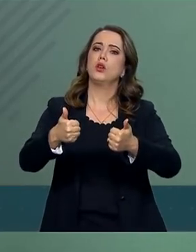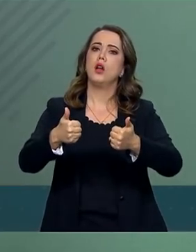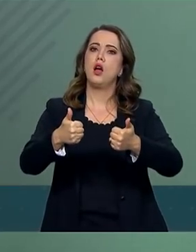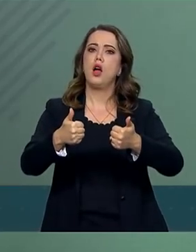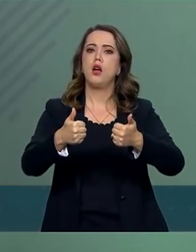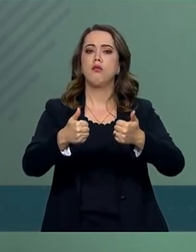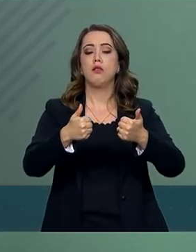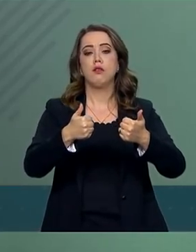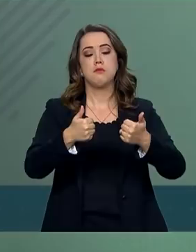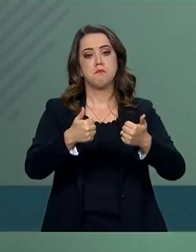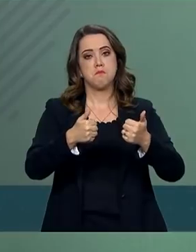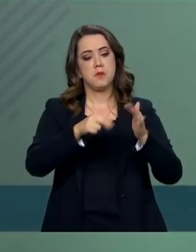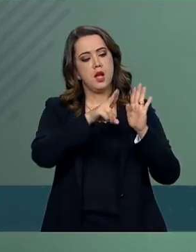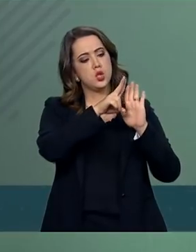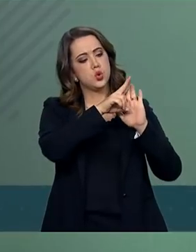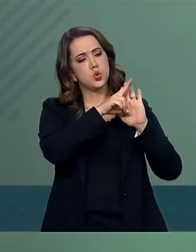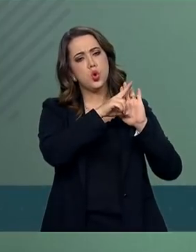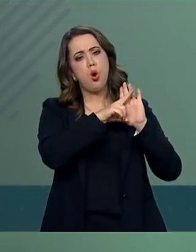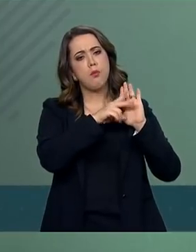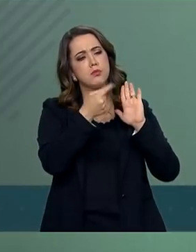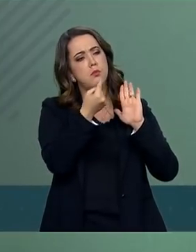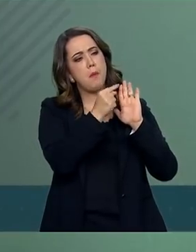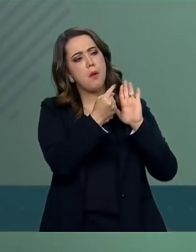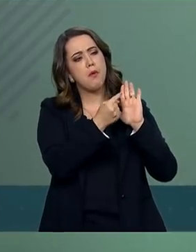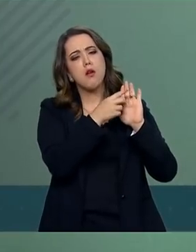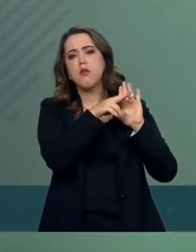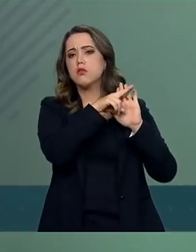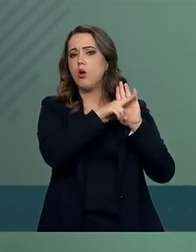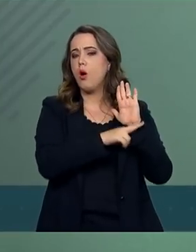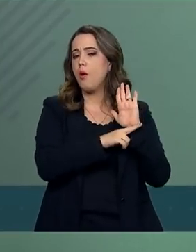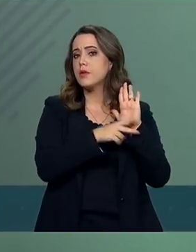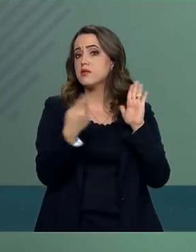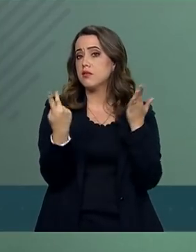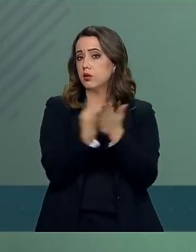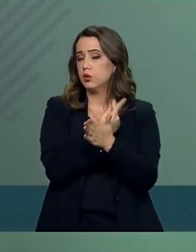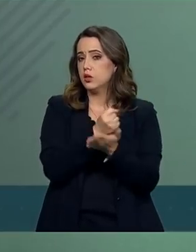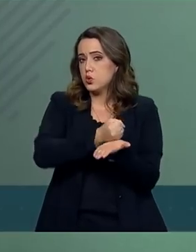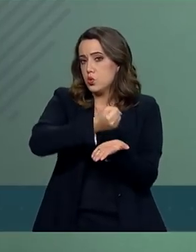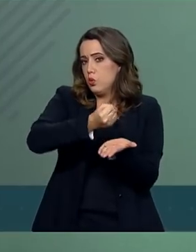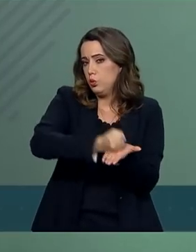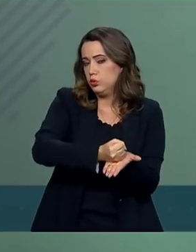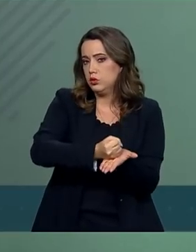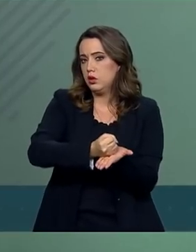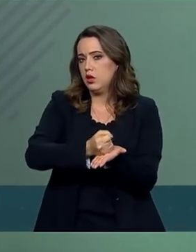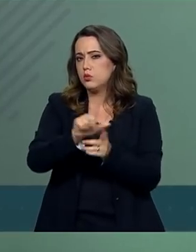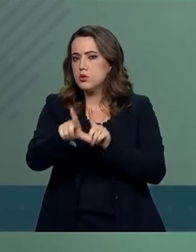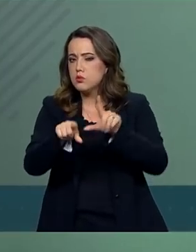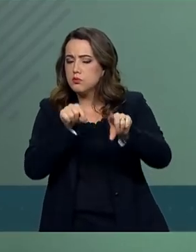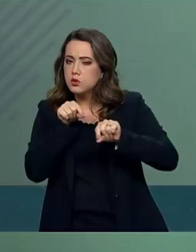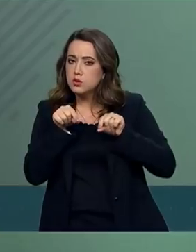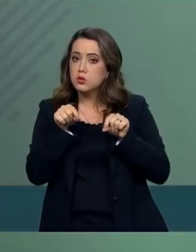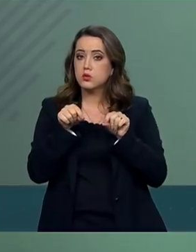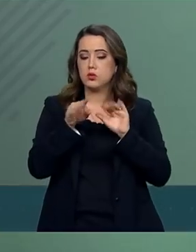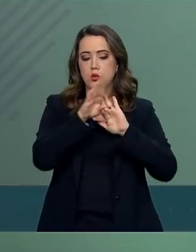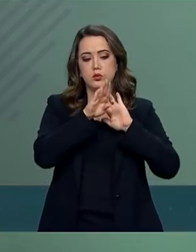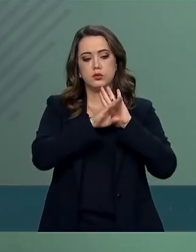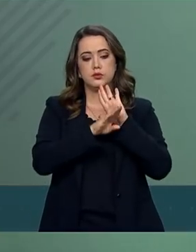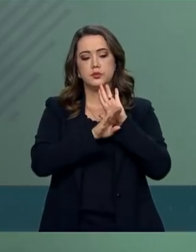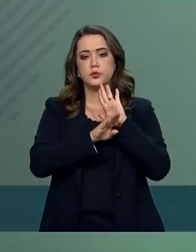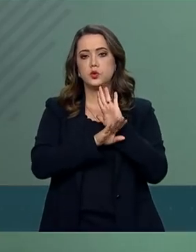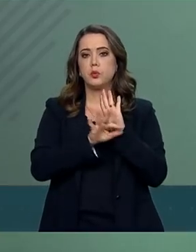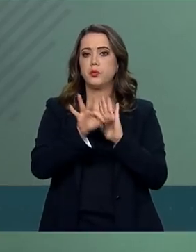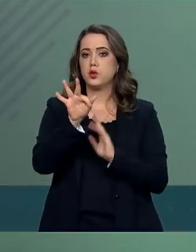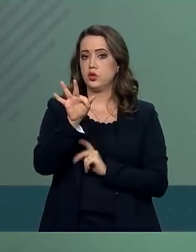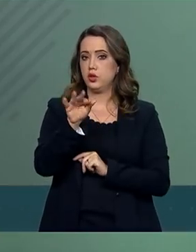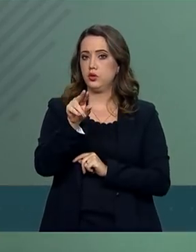pelos quais são realizadas as contratações e escolhas dos projetos do Fundo